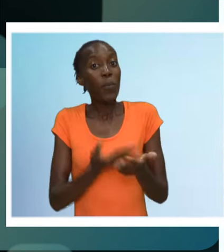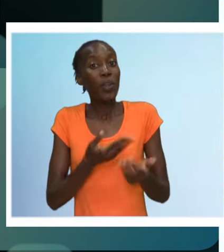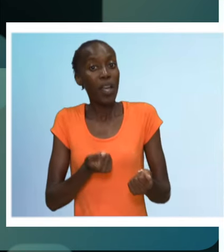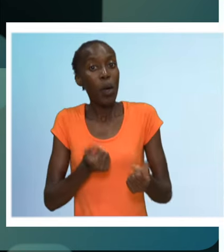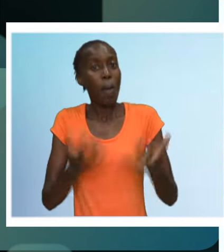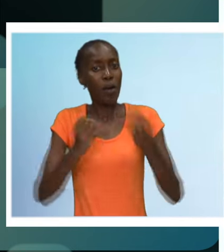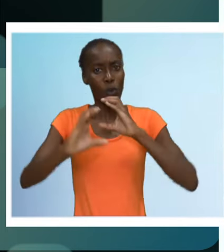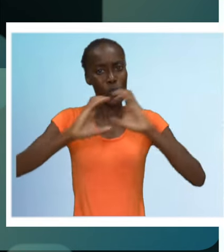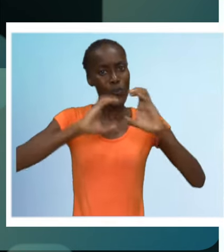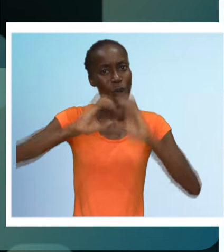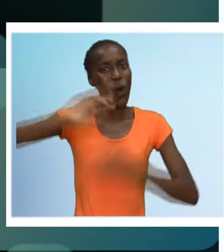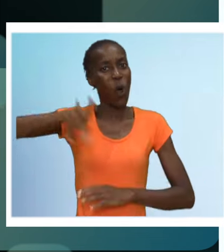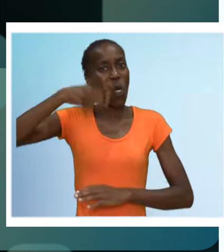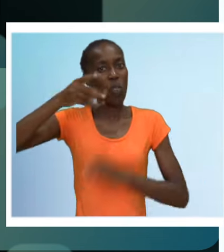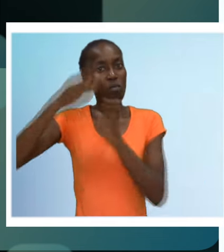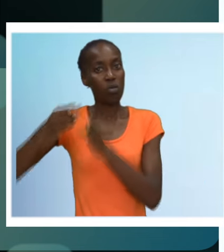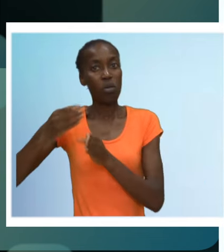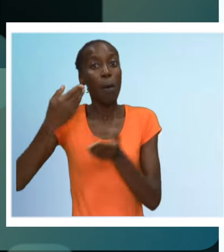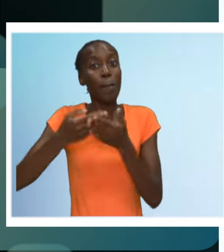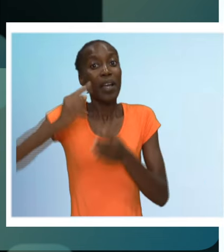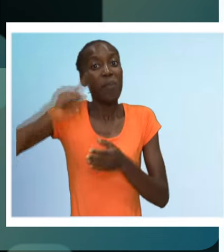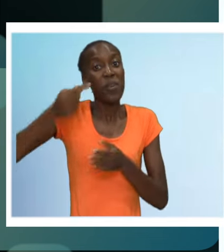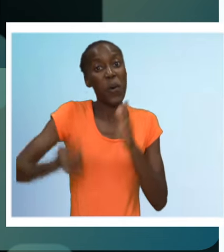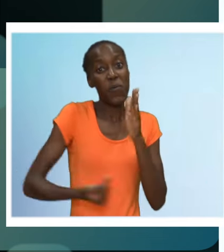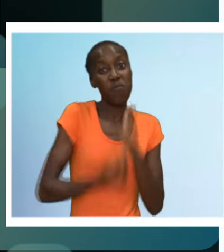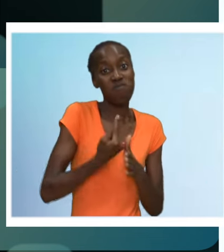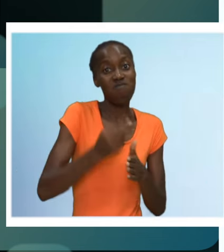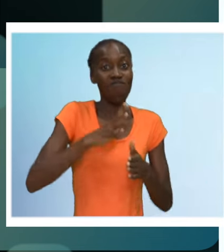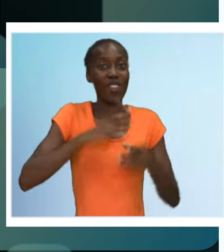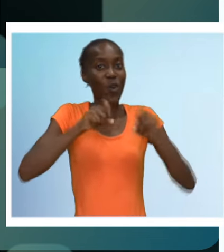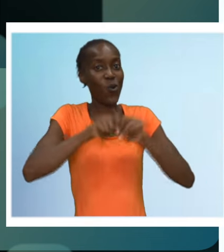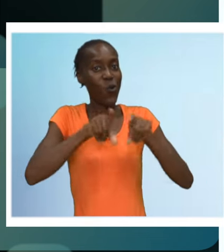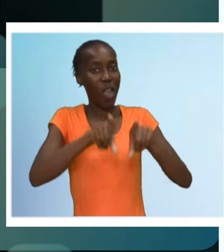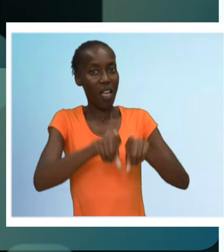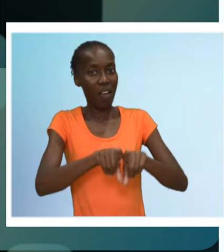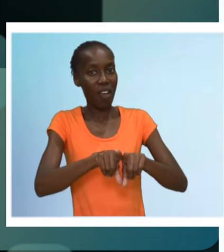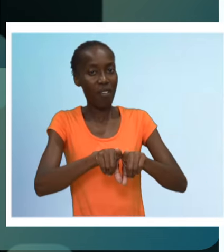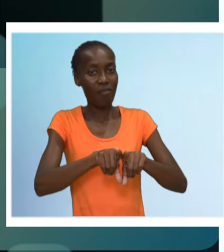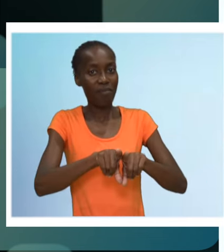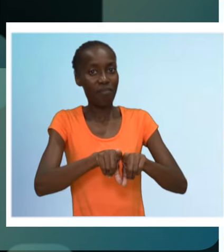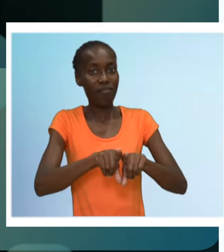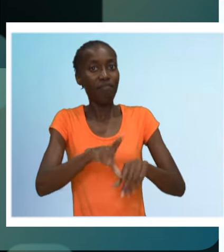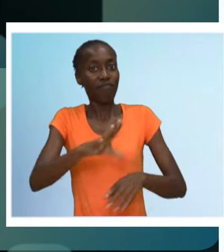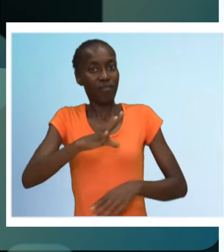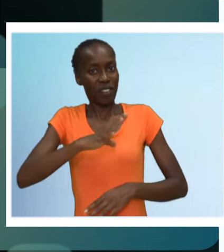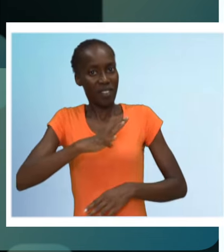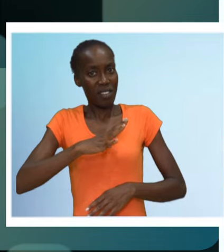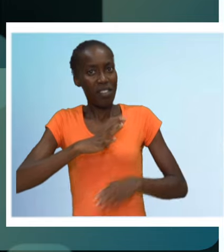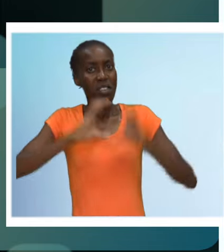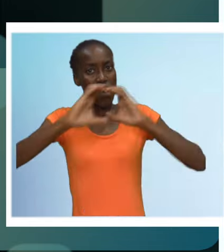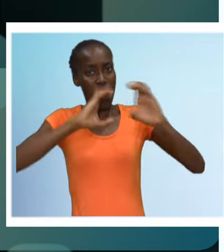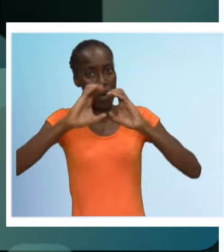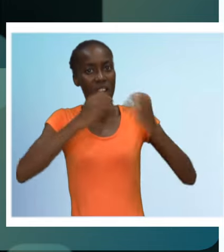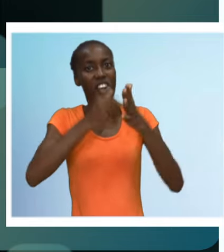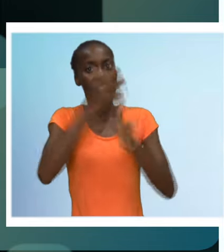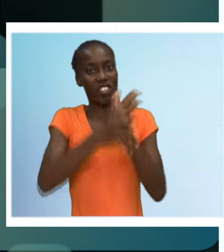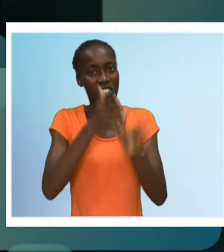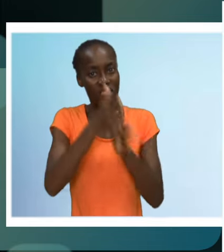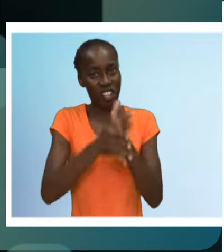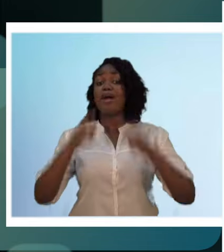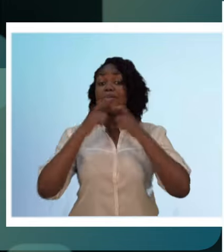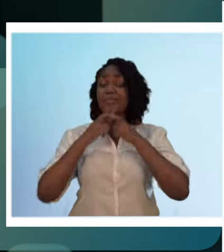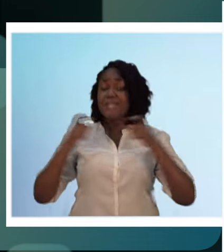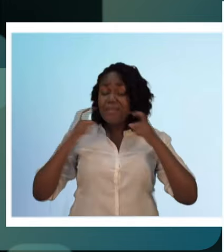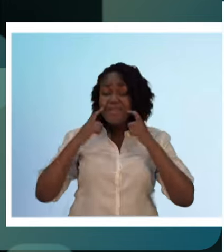pode-se comunicar com outra pessoa, nós não sabemos amanhã, nós podemos ter um colega que comunique-se através de língua de